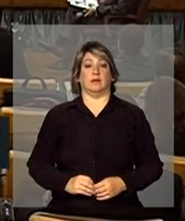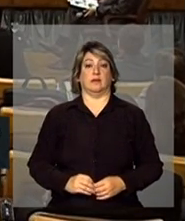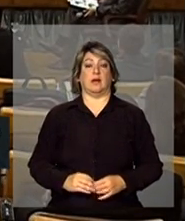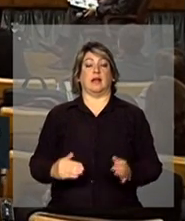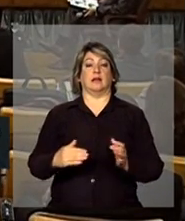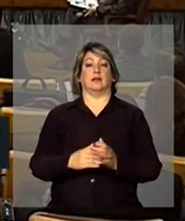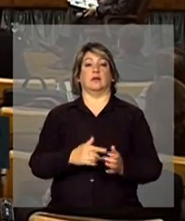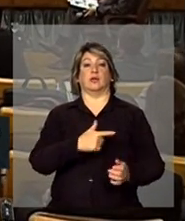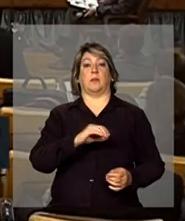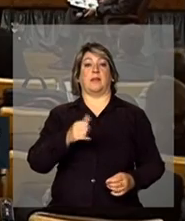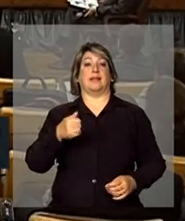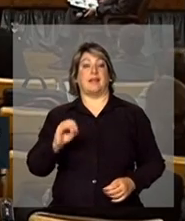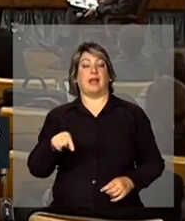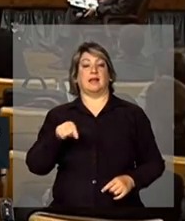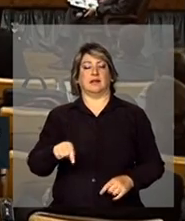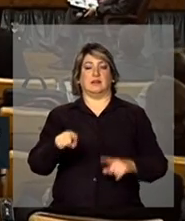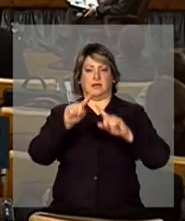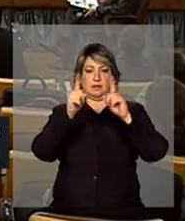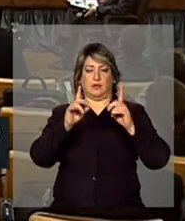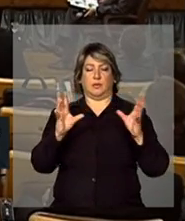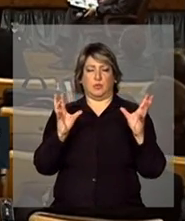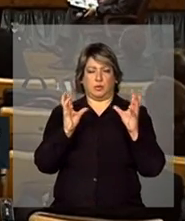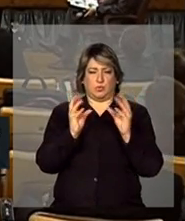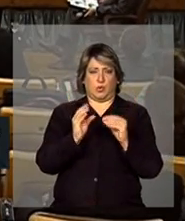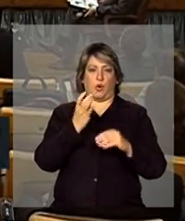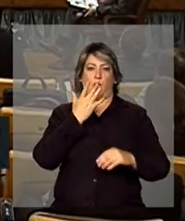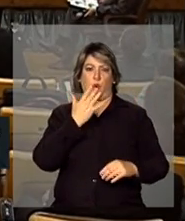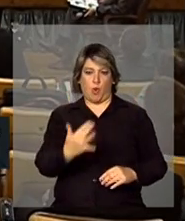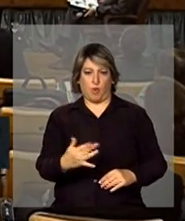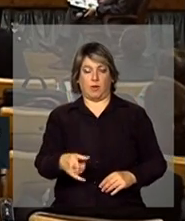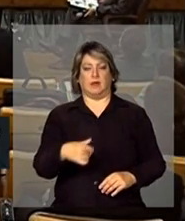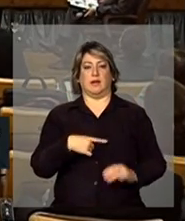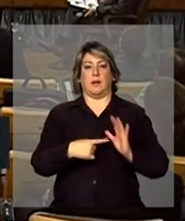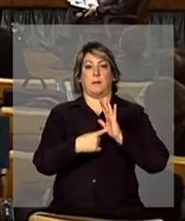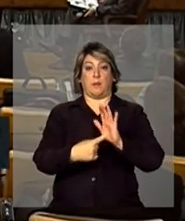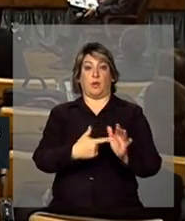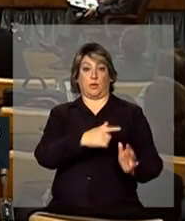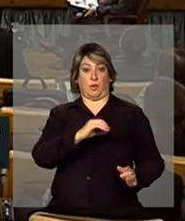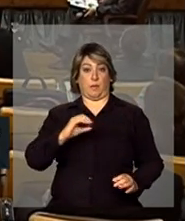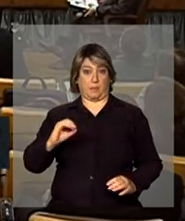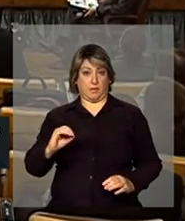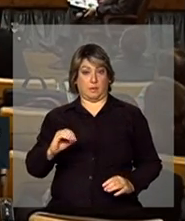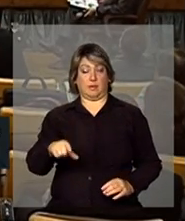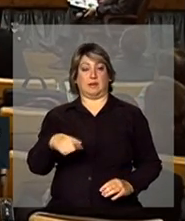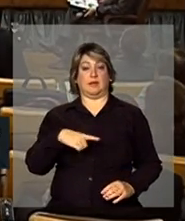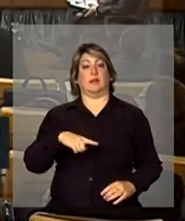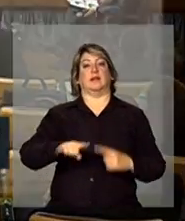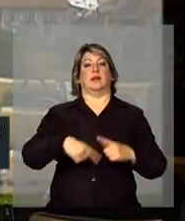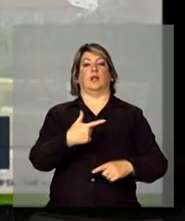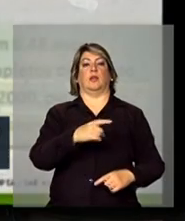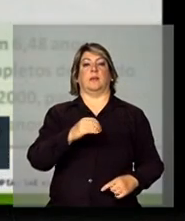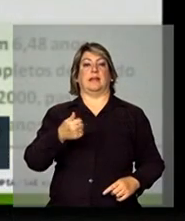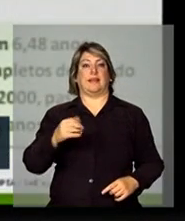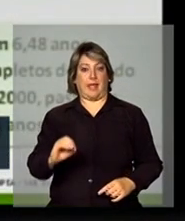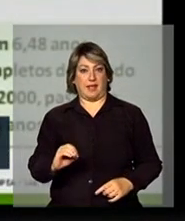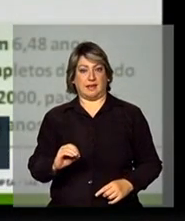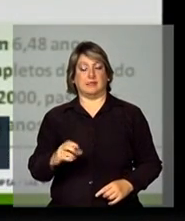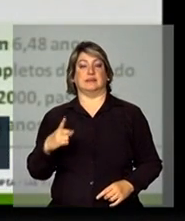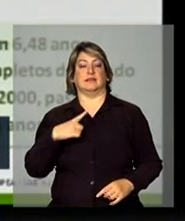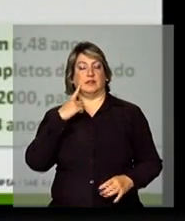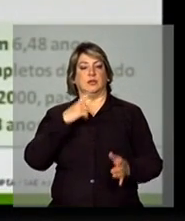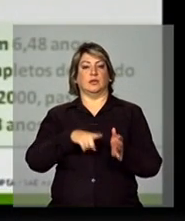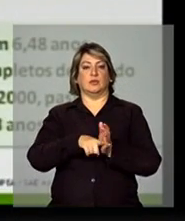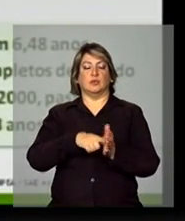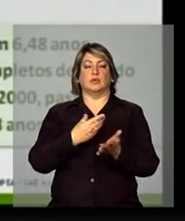em 2010 esse mapa fica mais escuro. Só fazendo aqui de novo, esse aqui 2000, esse 2010, os anos de estudo